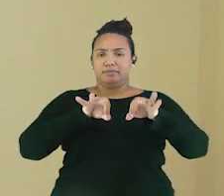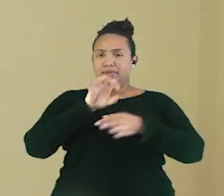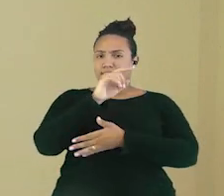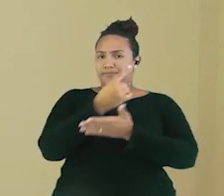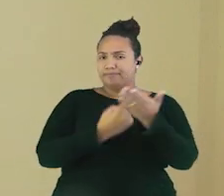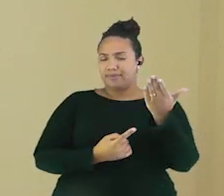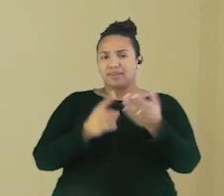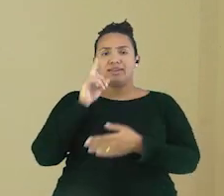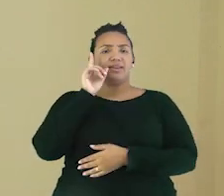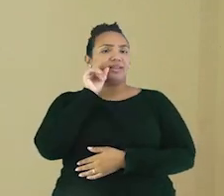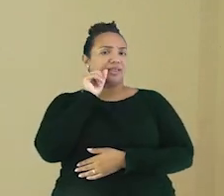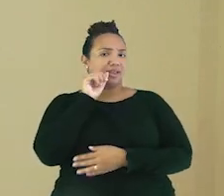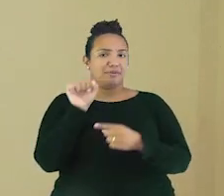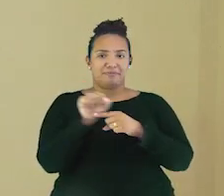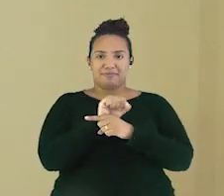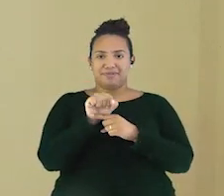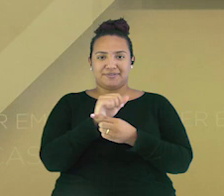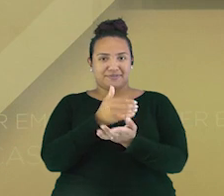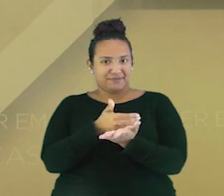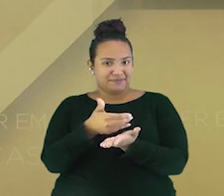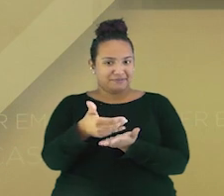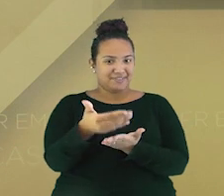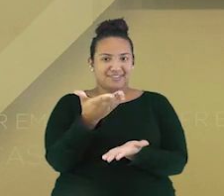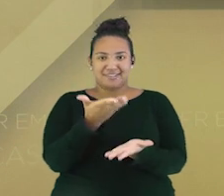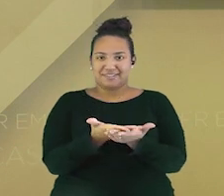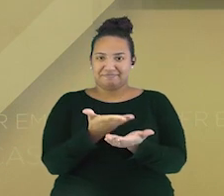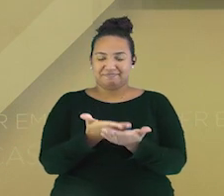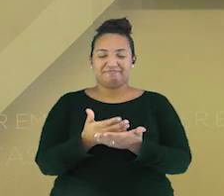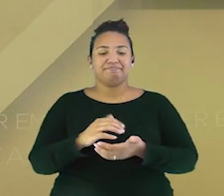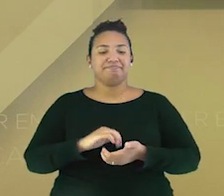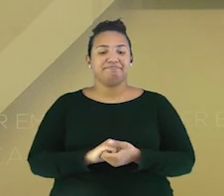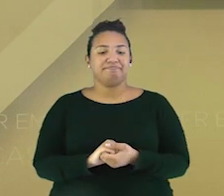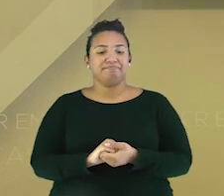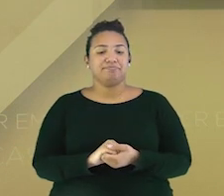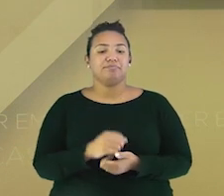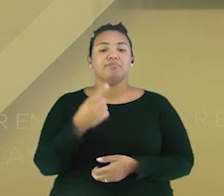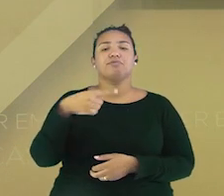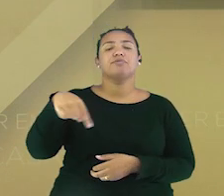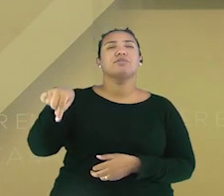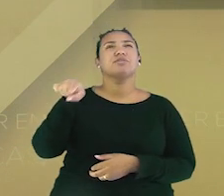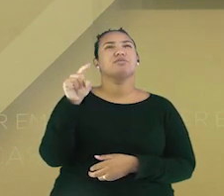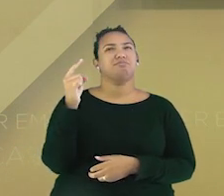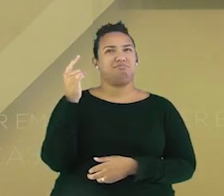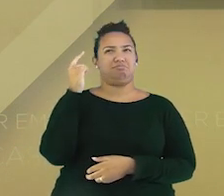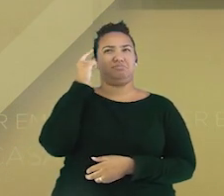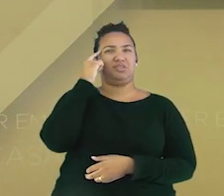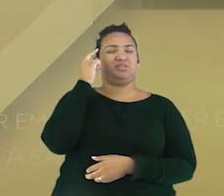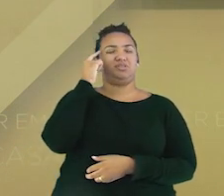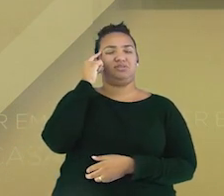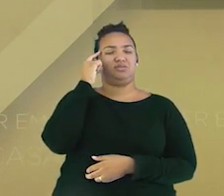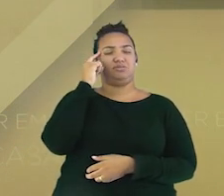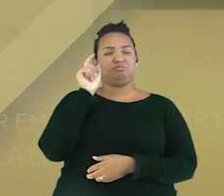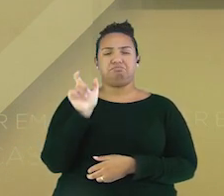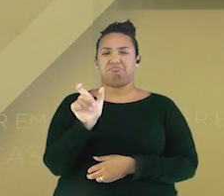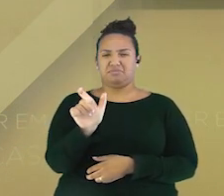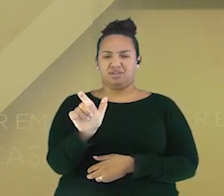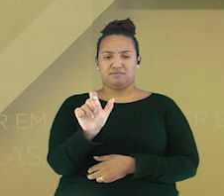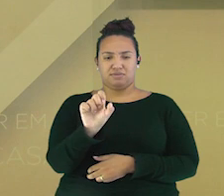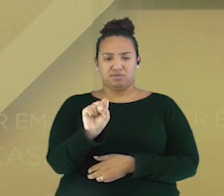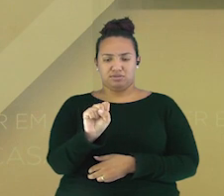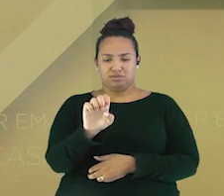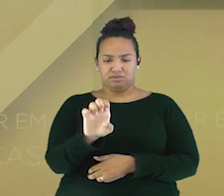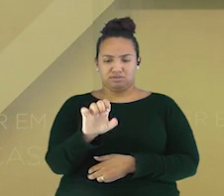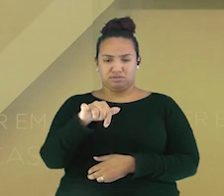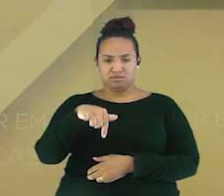lápis e borracha e vamos juntos estudar. Vocês devem estar se perguntando aí do outro lado. Professor, o que é